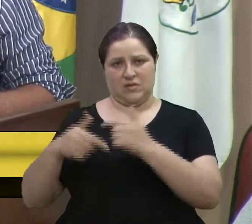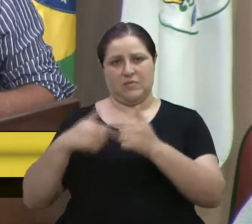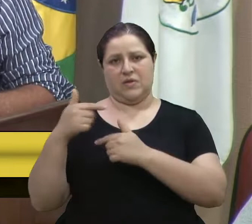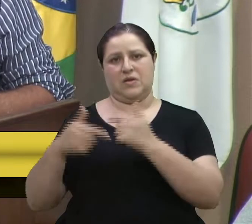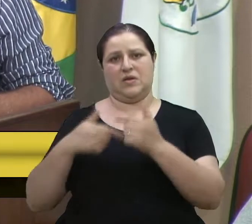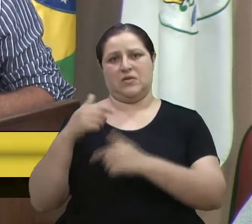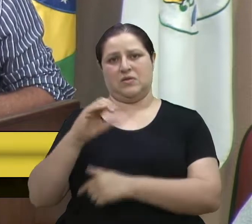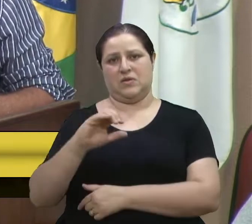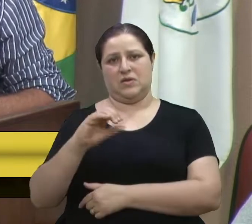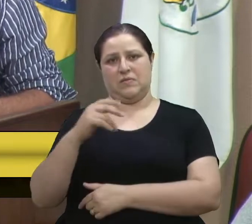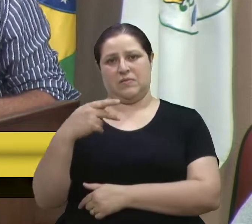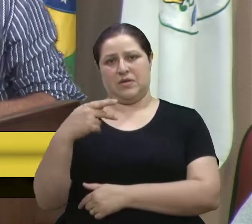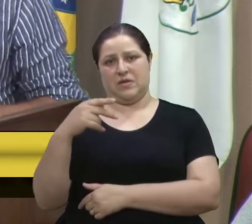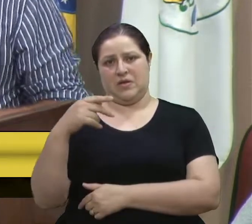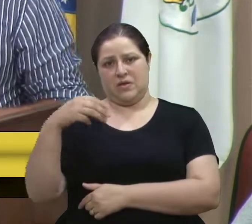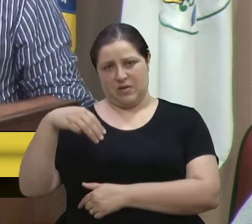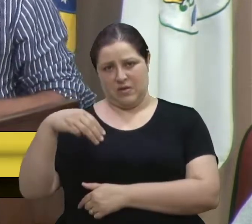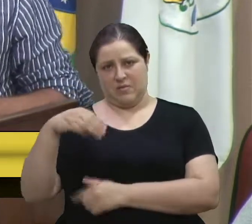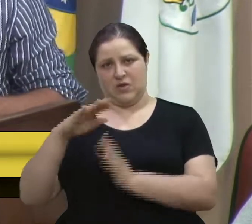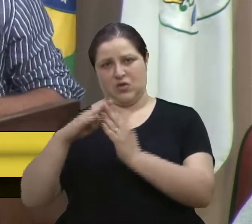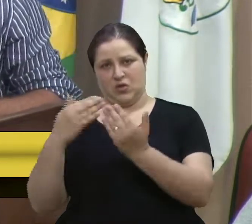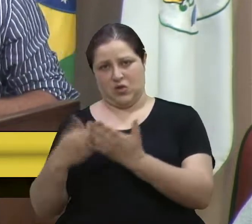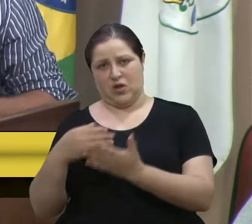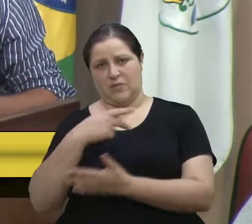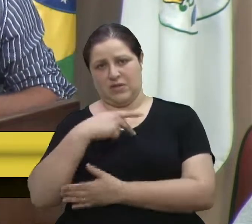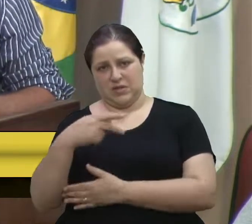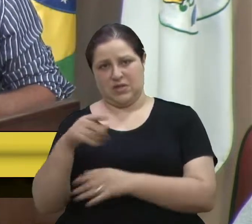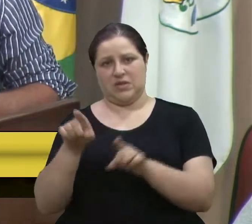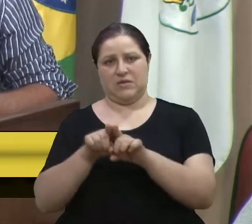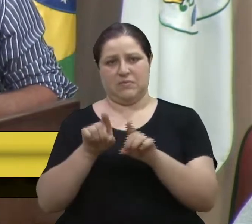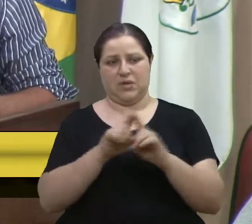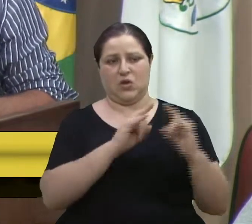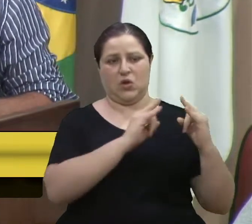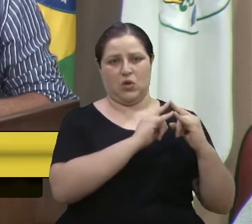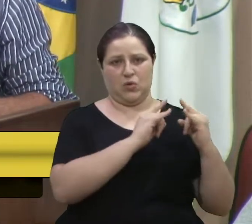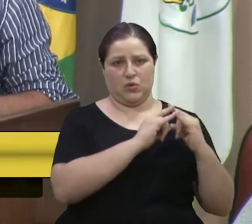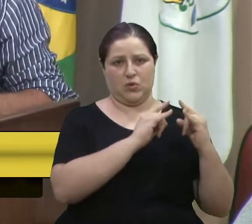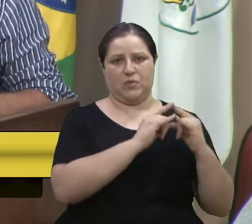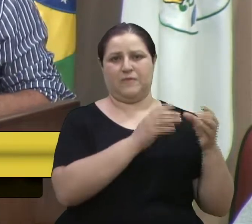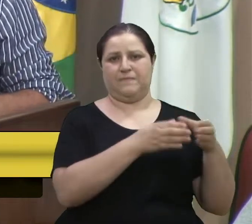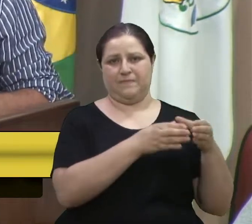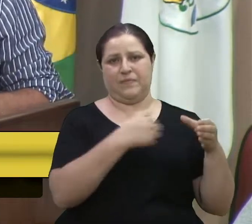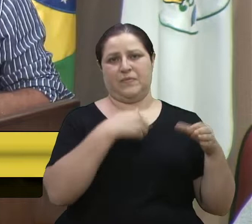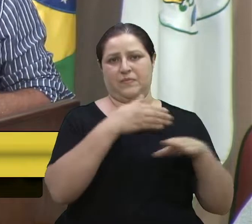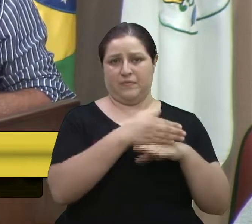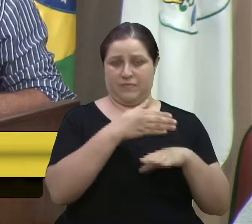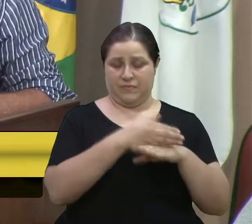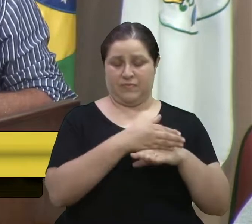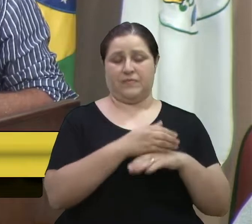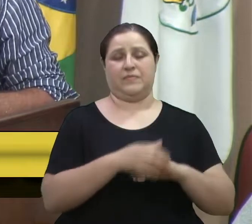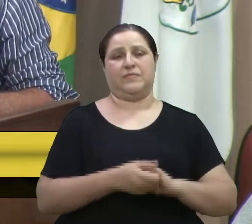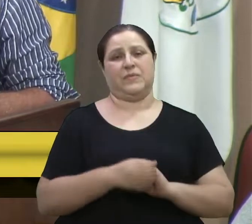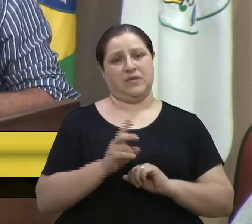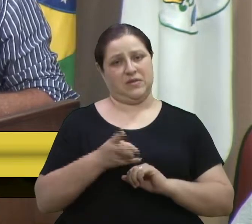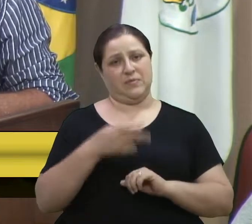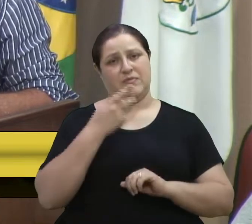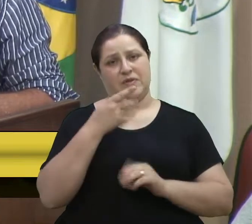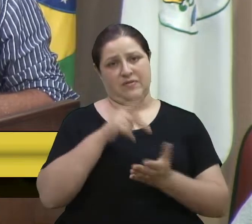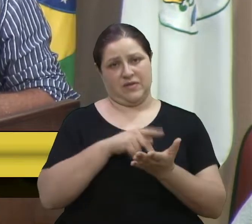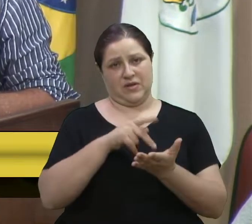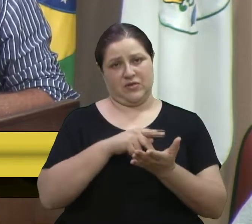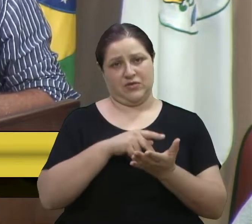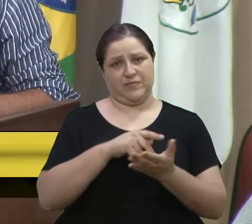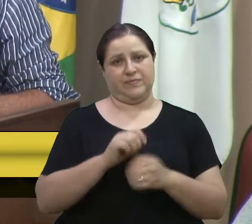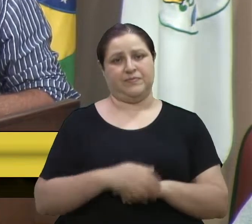clubes, enfim. E eu quero usar toda a minha franqueza em relação ao que aconteceu, o que aconteceu na